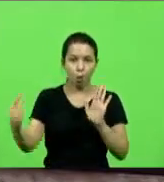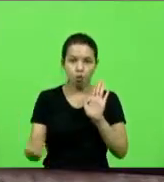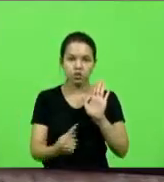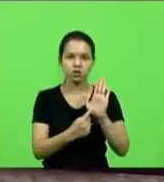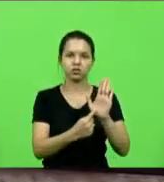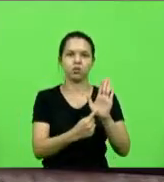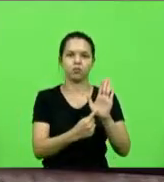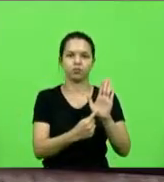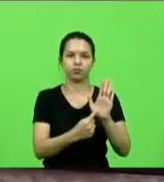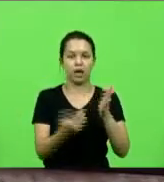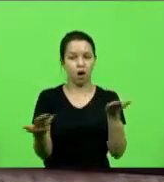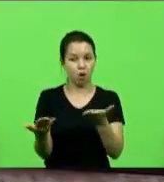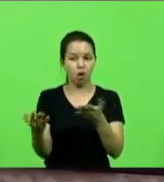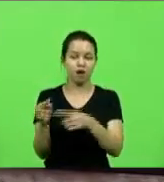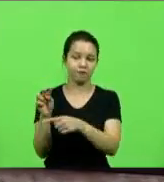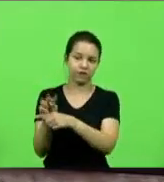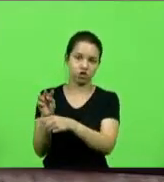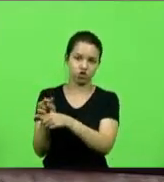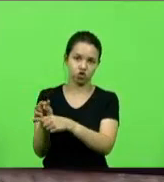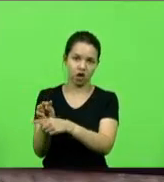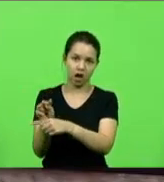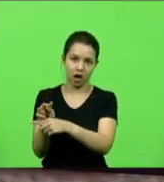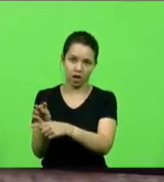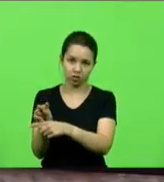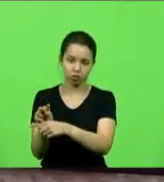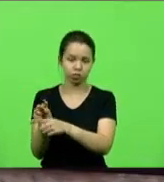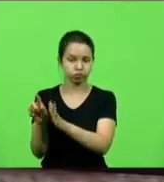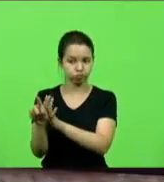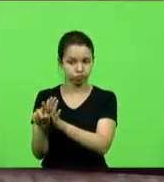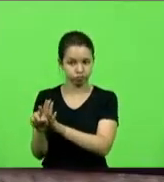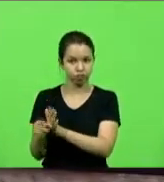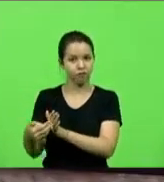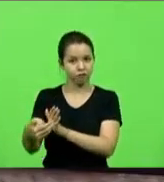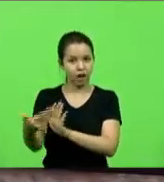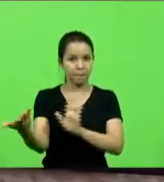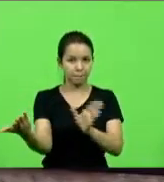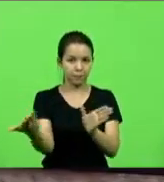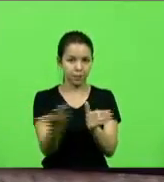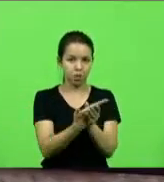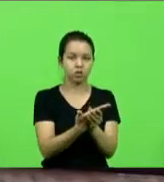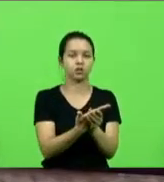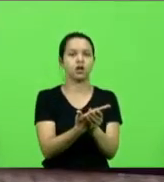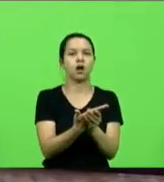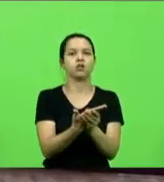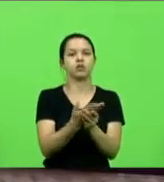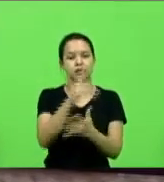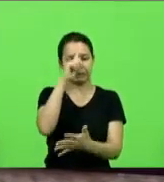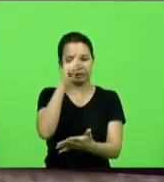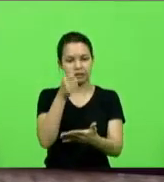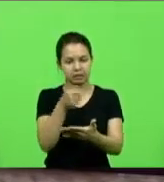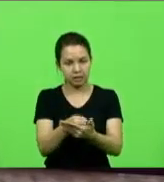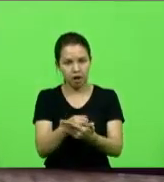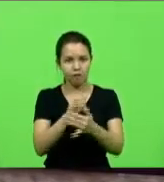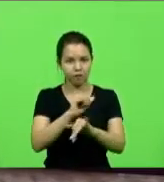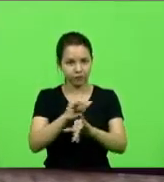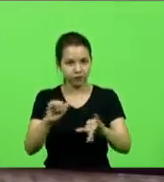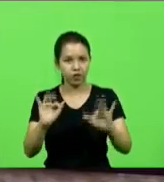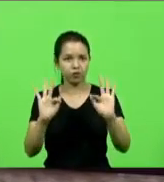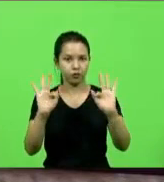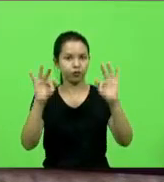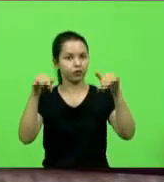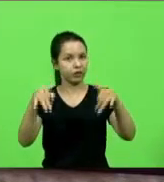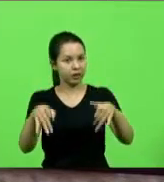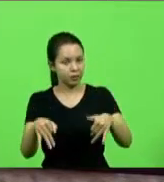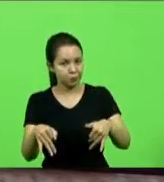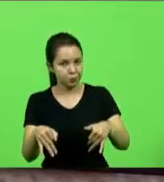investigado, será devidamente processado e o veredito será dado ao final, sendo lhe garantida